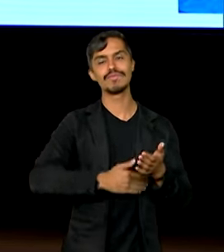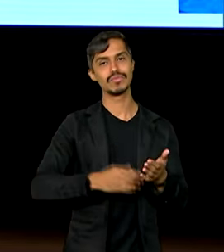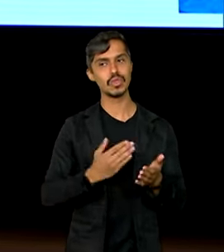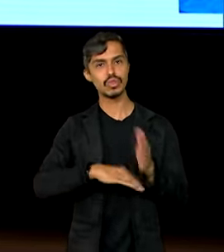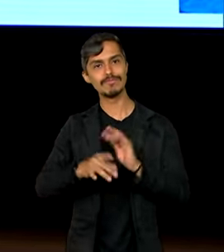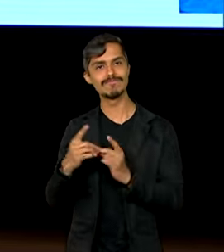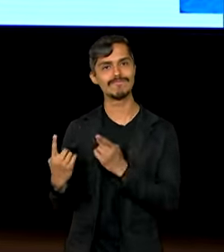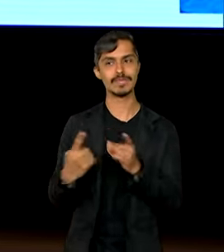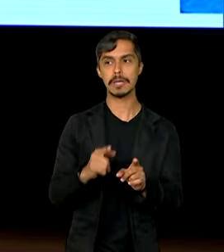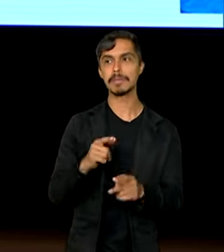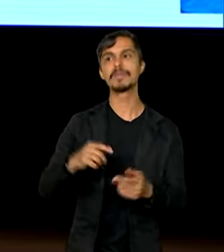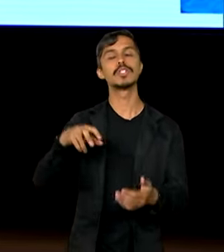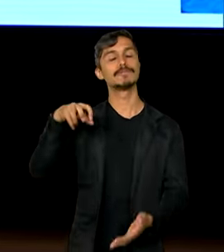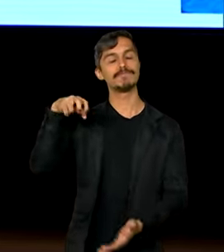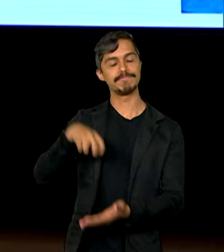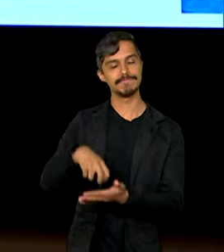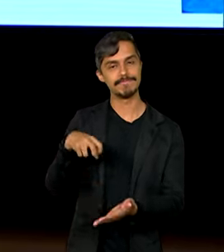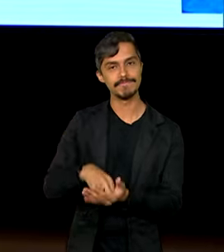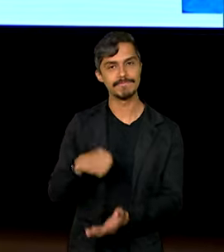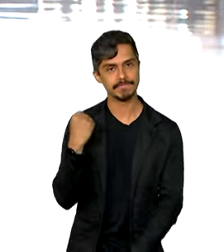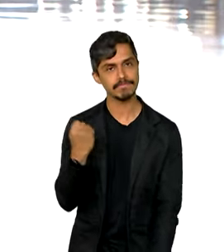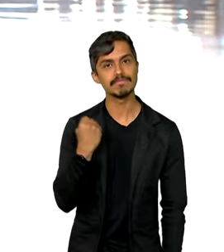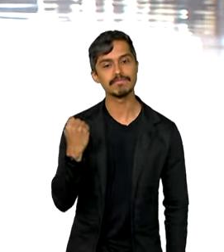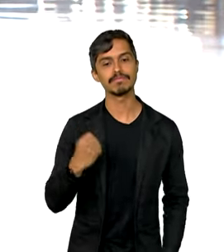certeza, uma pena agravada.